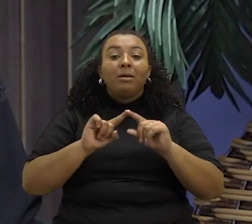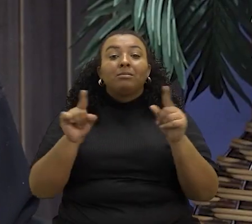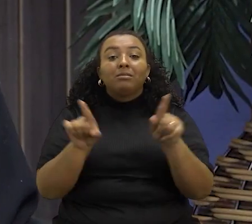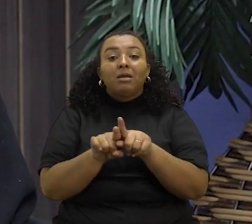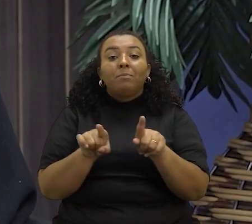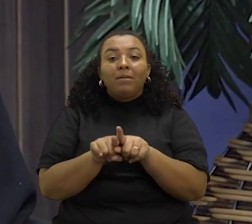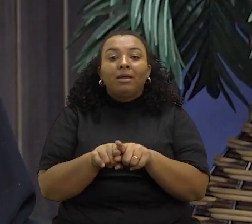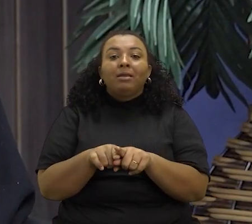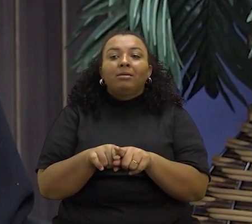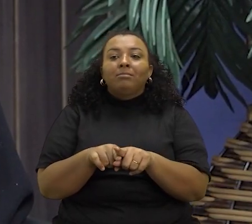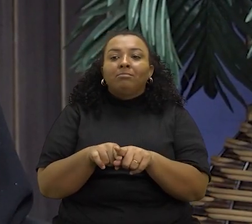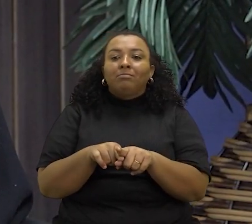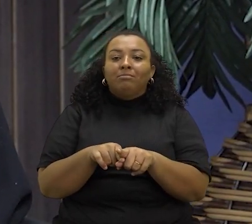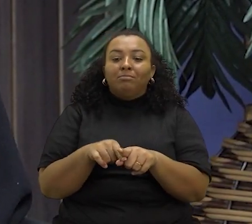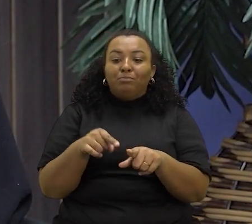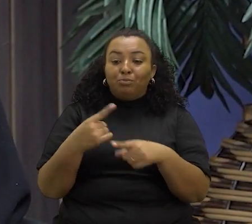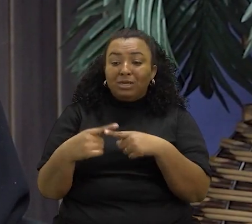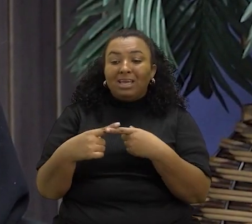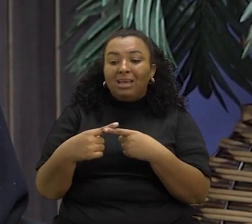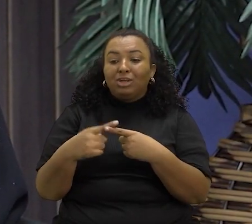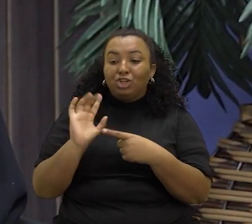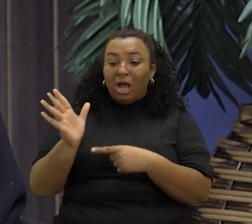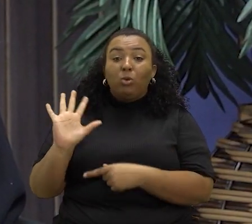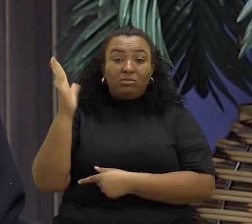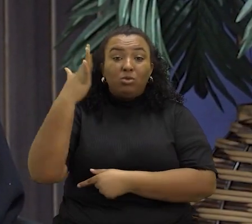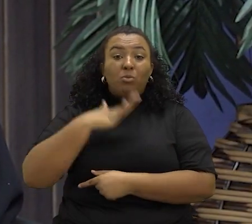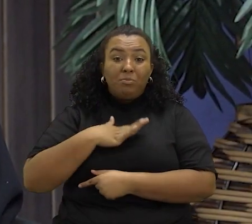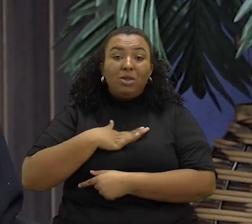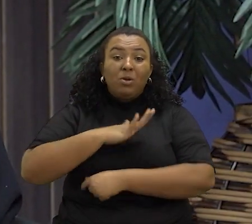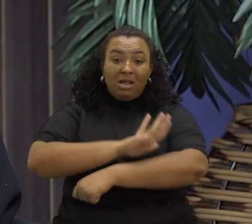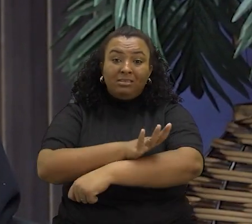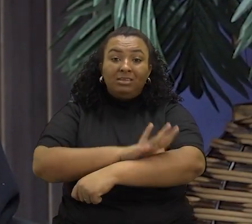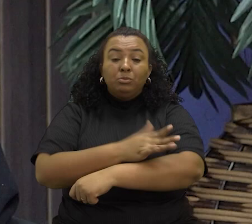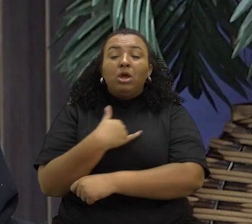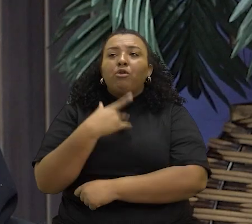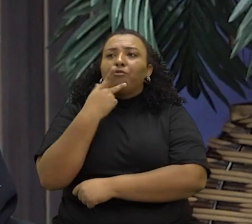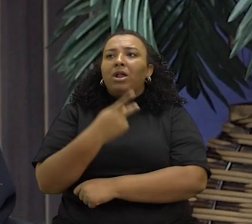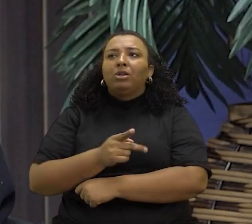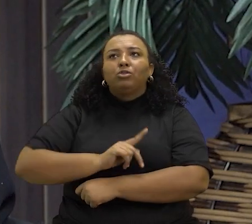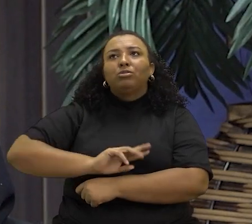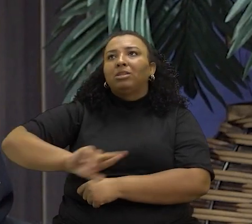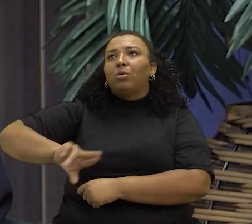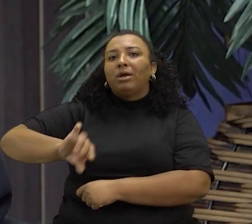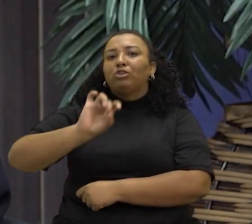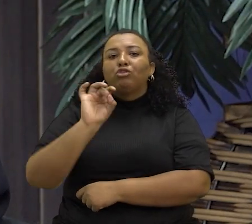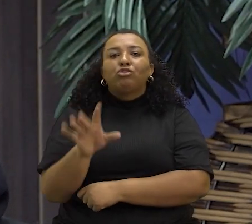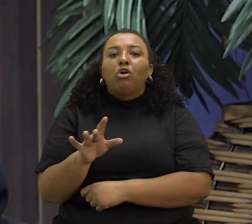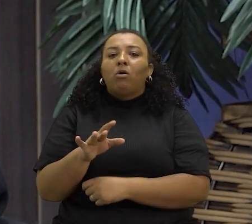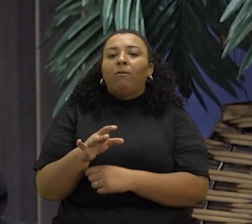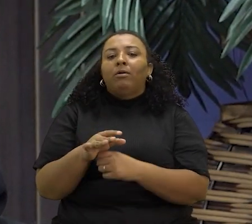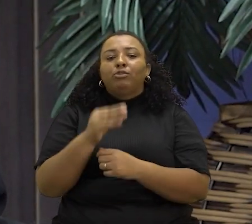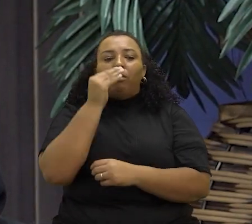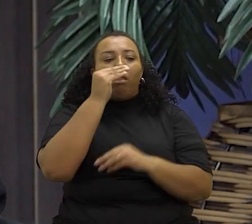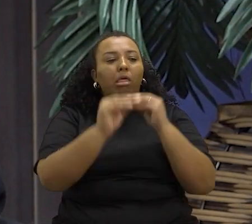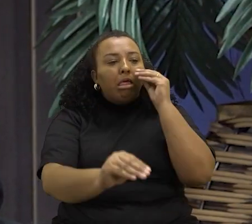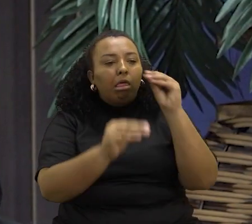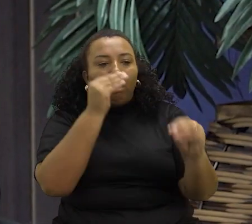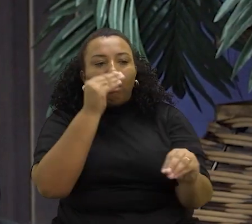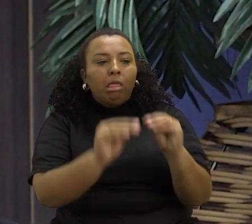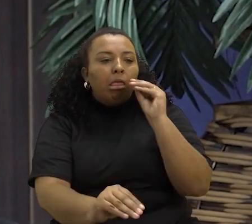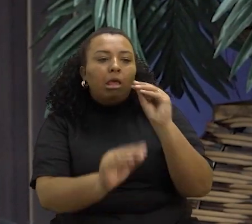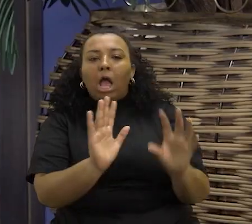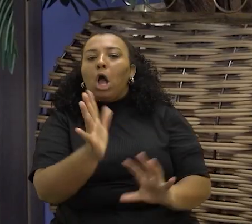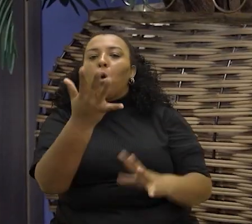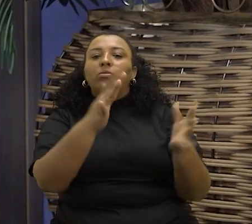vivenciar esse racismo, né? Objetivamente, eu estava falando não apenas de discriminação